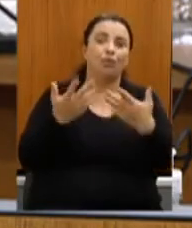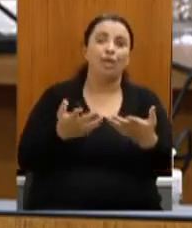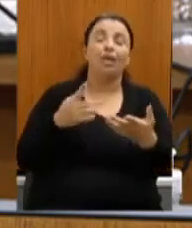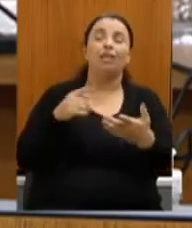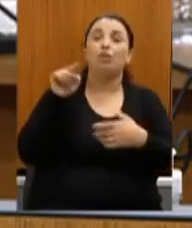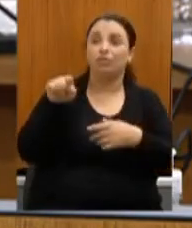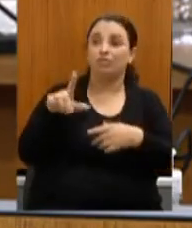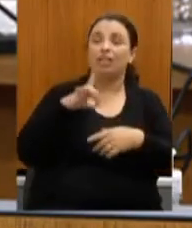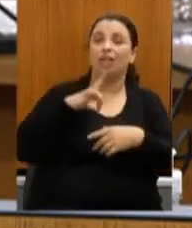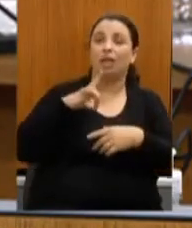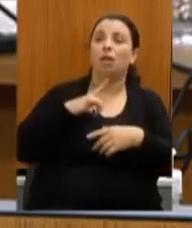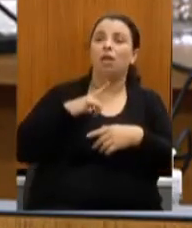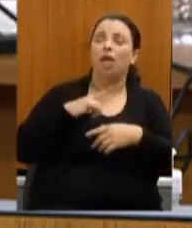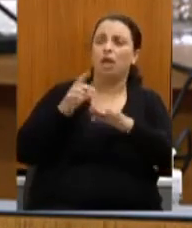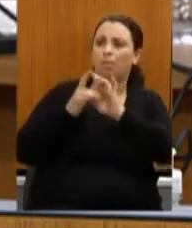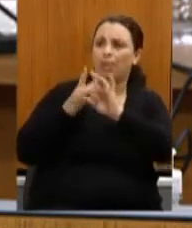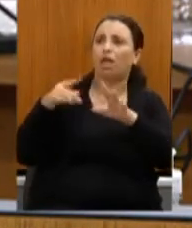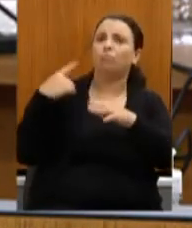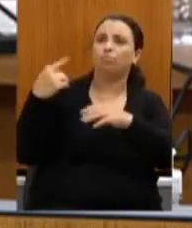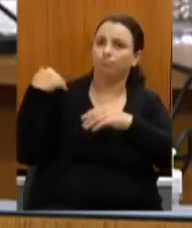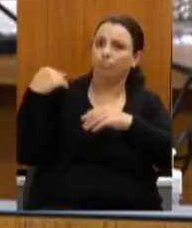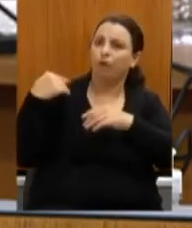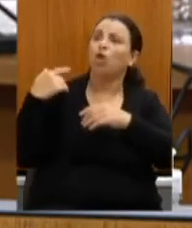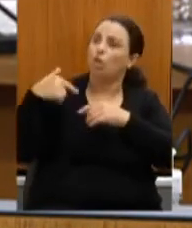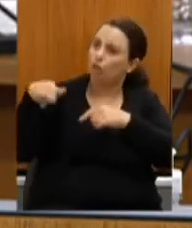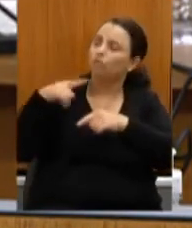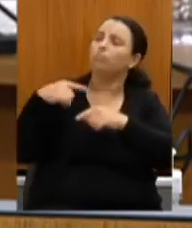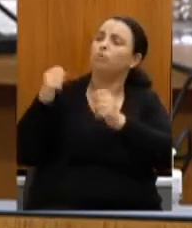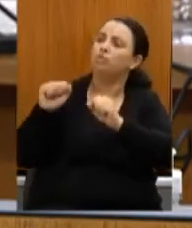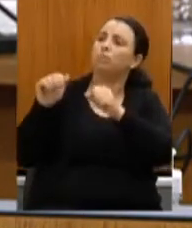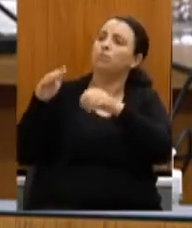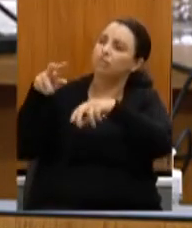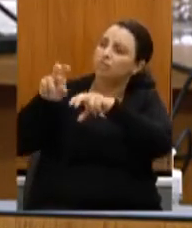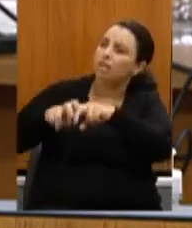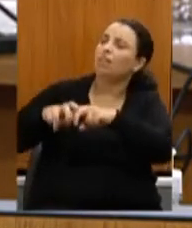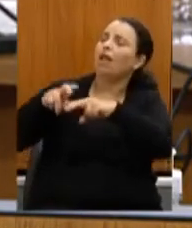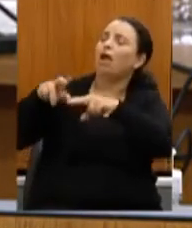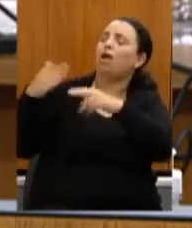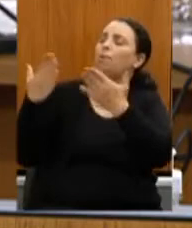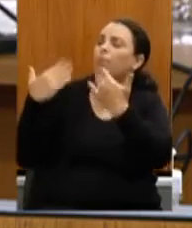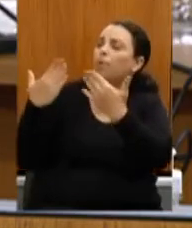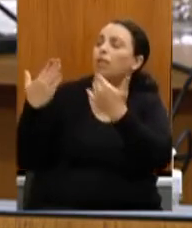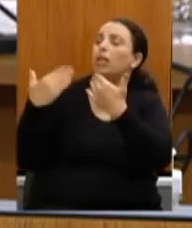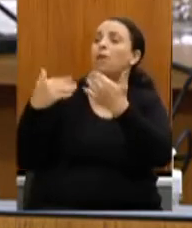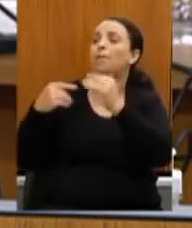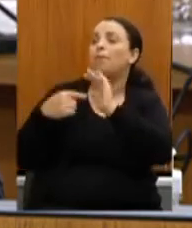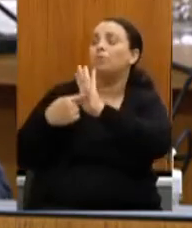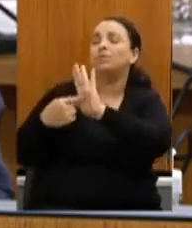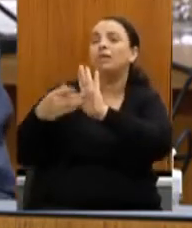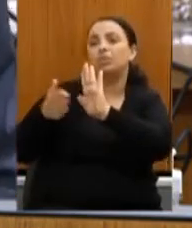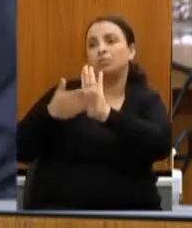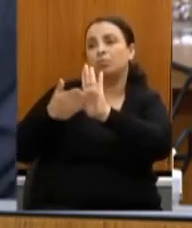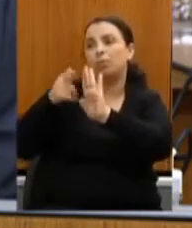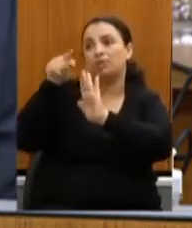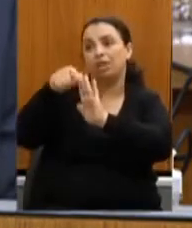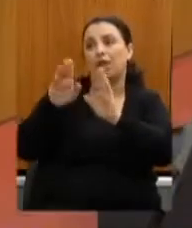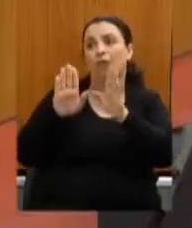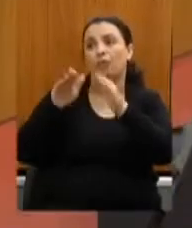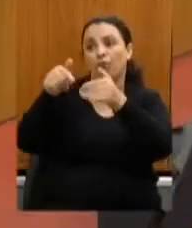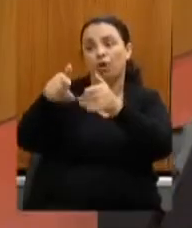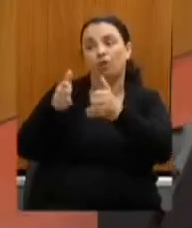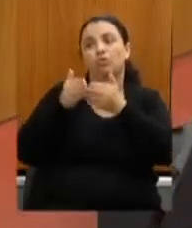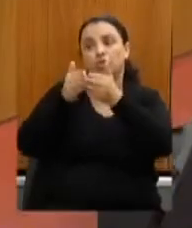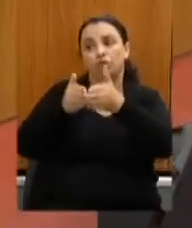estiver disponível para que nós possamos fazer um momento de trabalho para apresentar essas propostas para jequitinhonha e Mucuri Muito